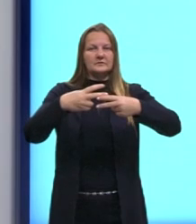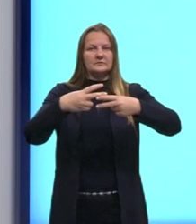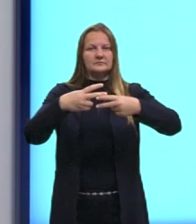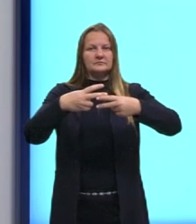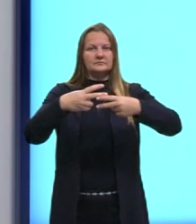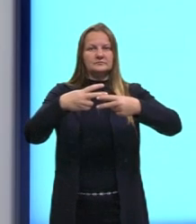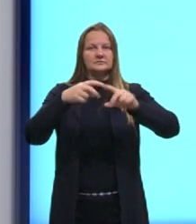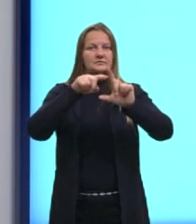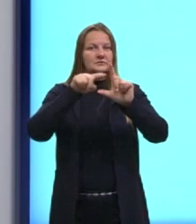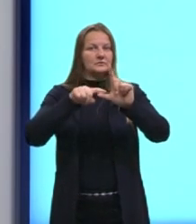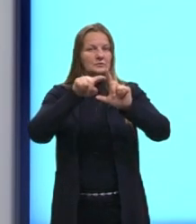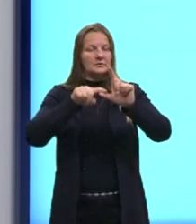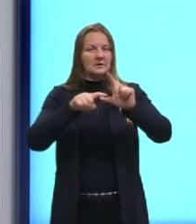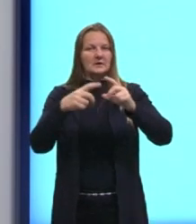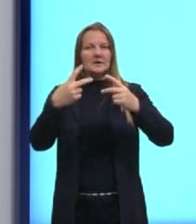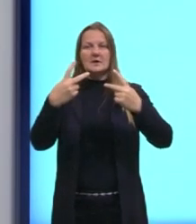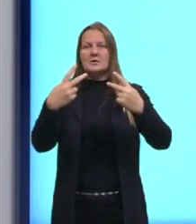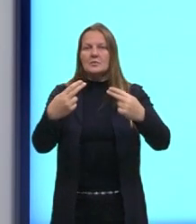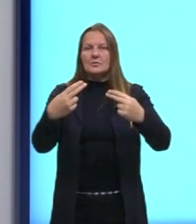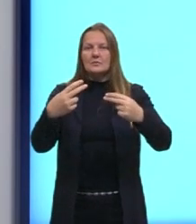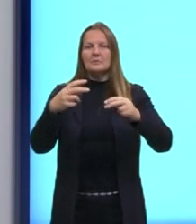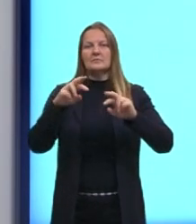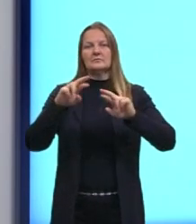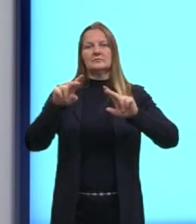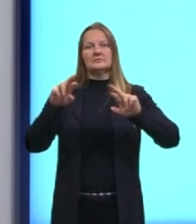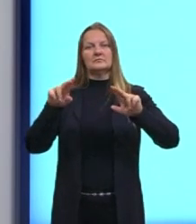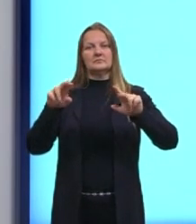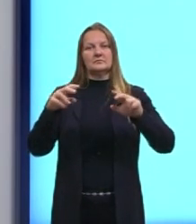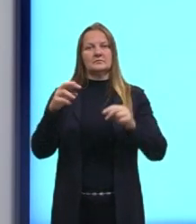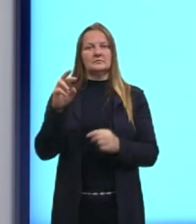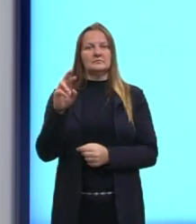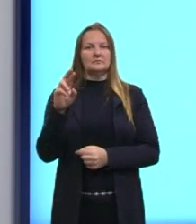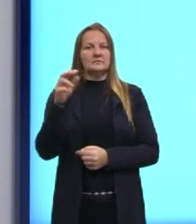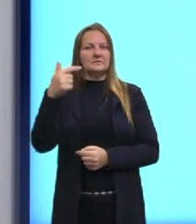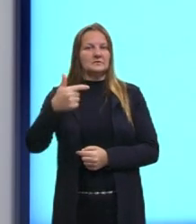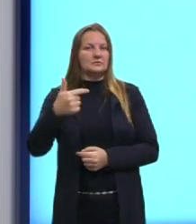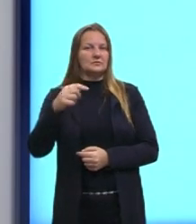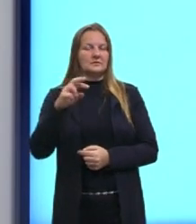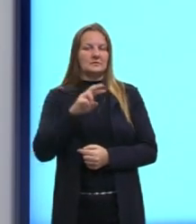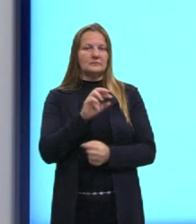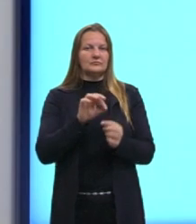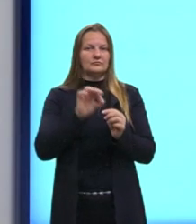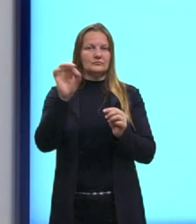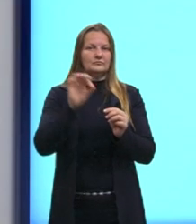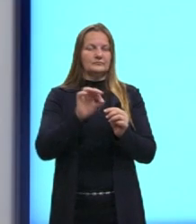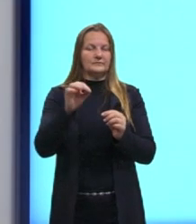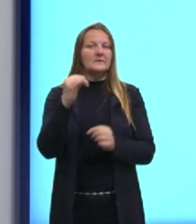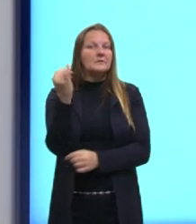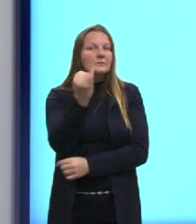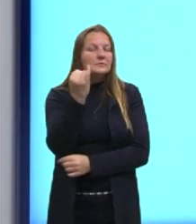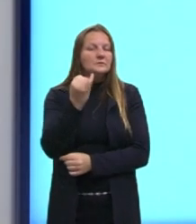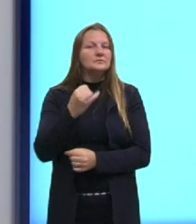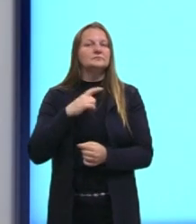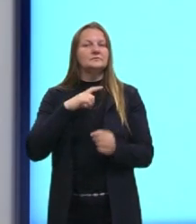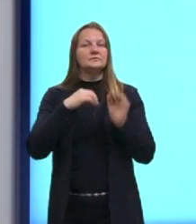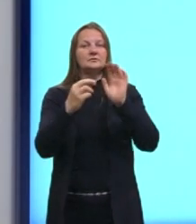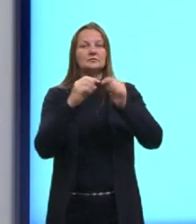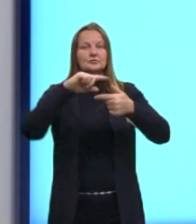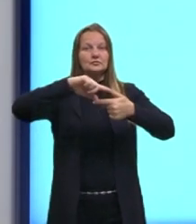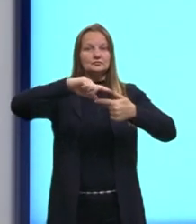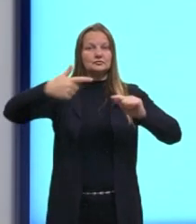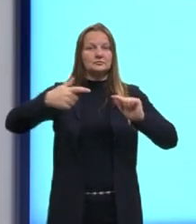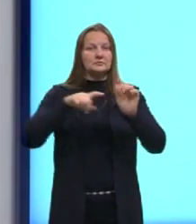delas, então, é exatamente a mesma. É uma informação importante que a gente trabalha na geometria